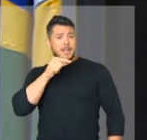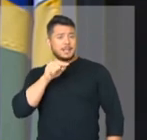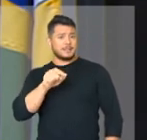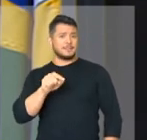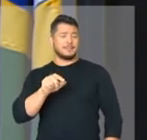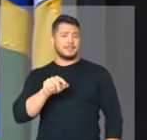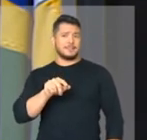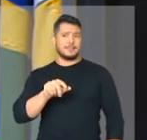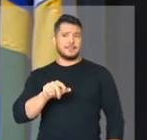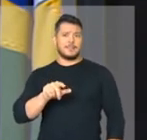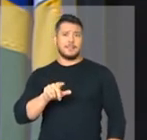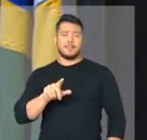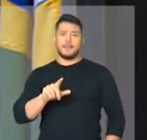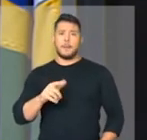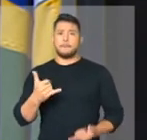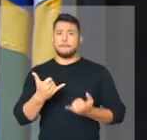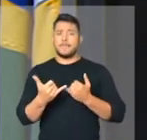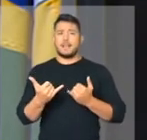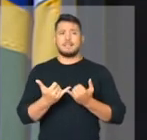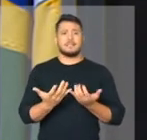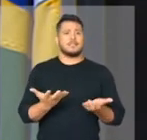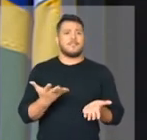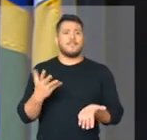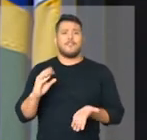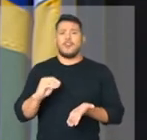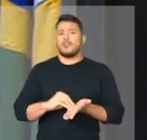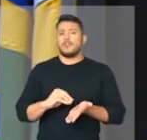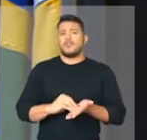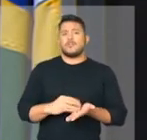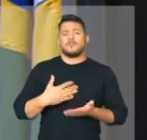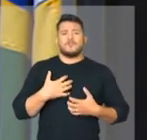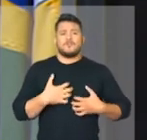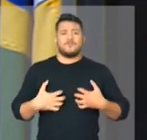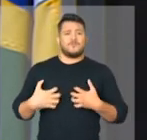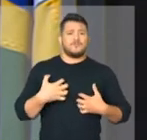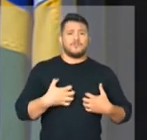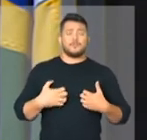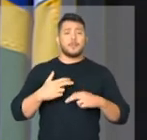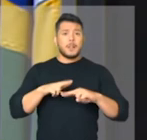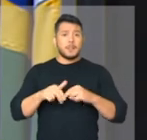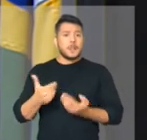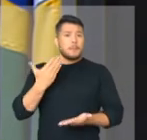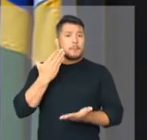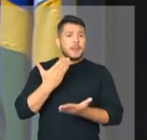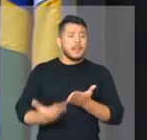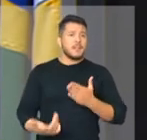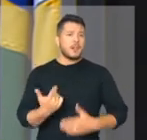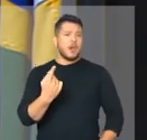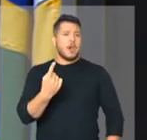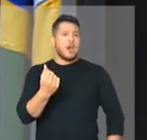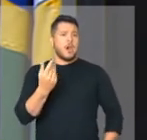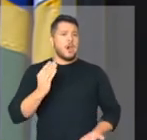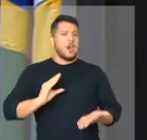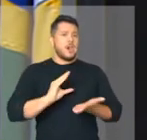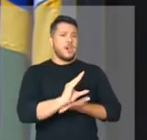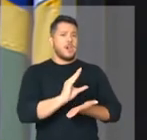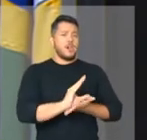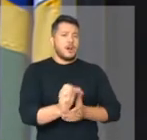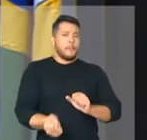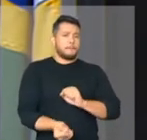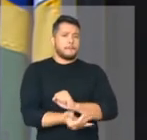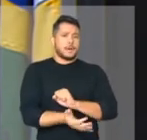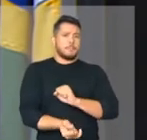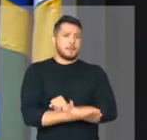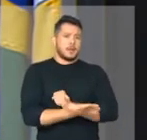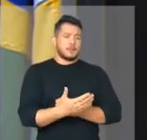teta para mamar, perderam o dinheiro que era enviado em governos passados para se falar bem